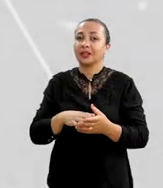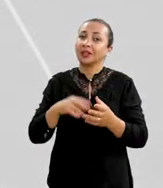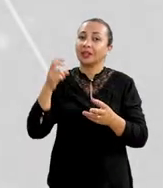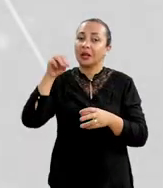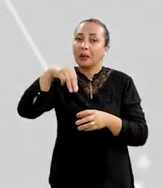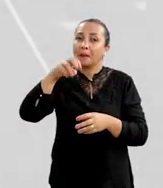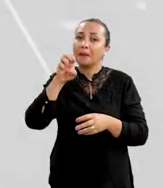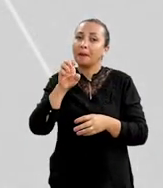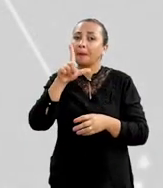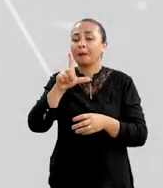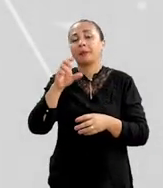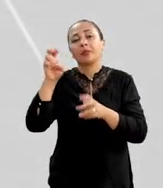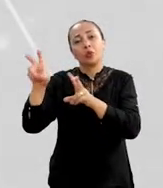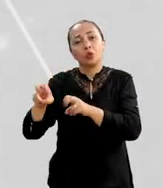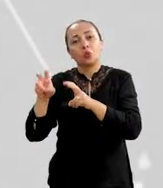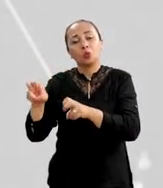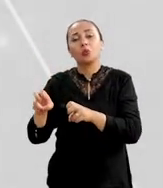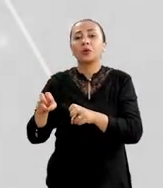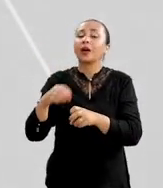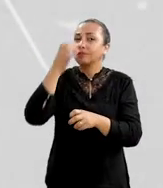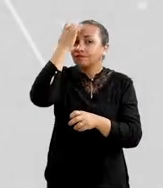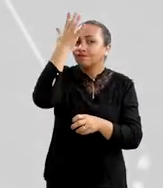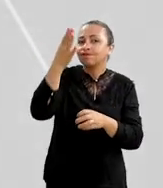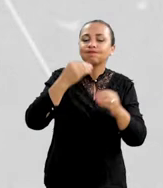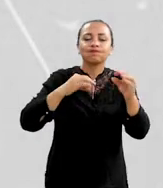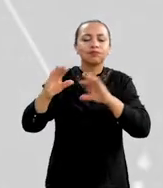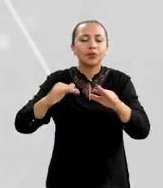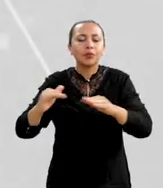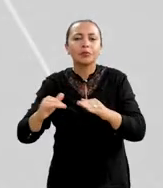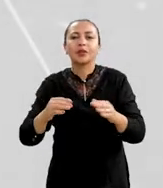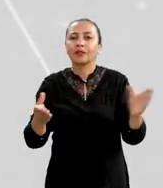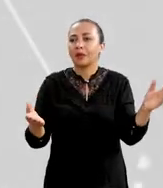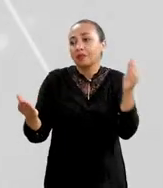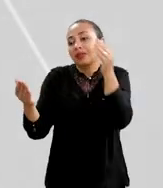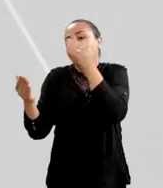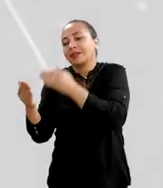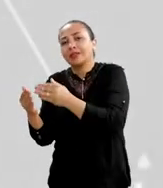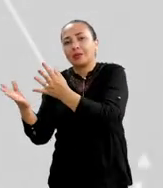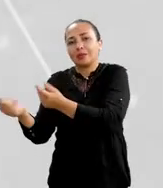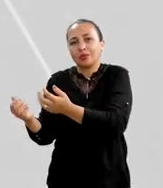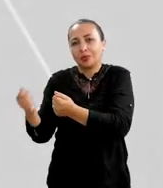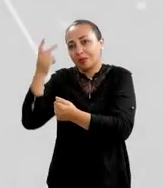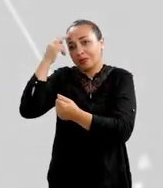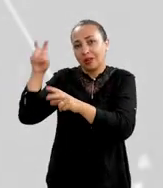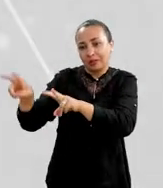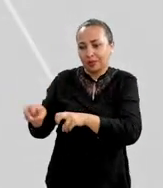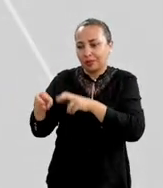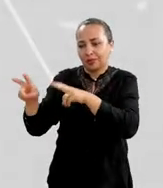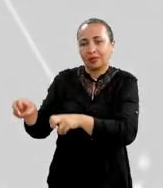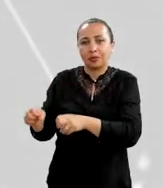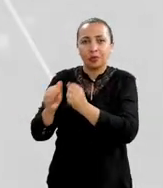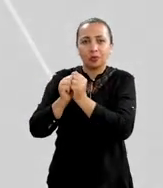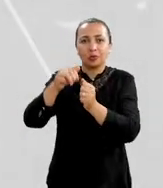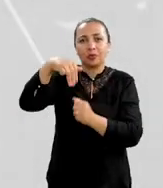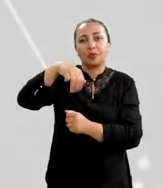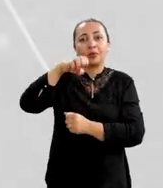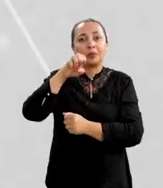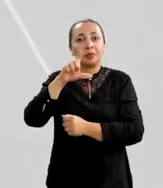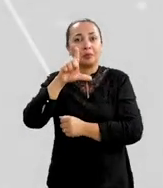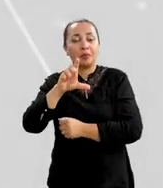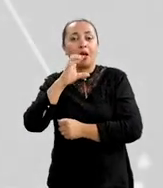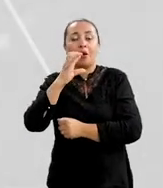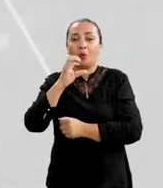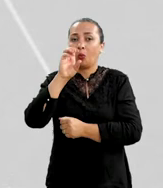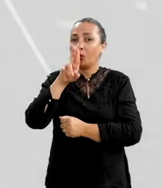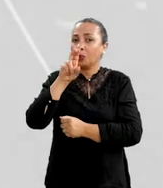é uma atividade de fácil manejo, pouco tempo de investimento. Então a gente vai tentar trazer esses jovens de volta para as zonas rurais através da